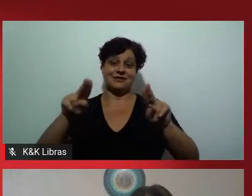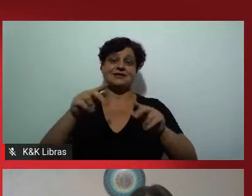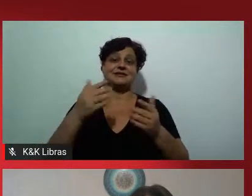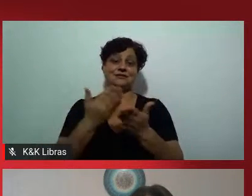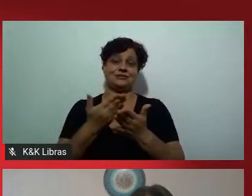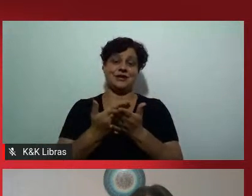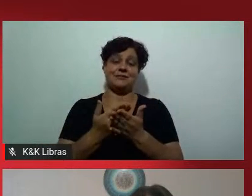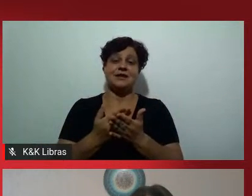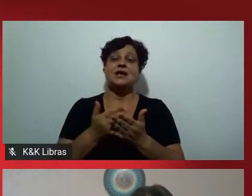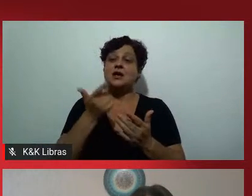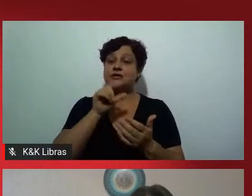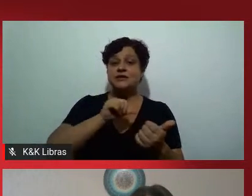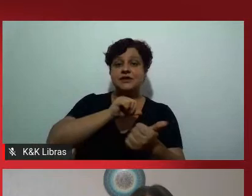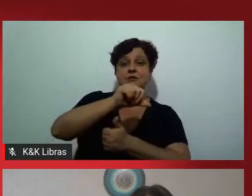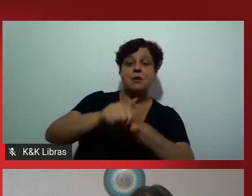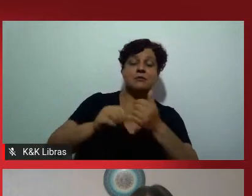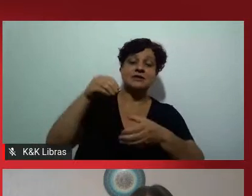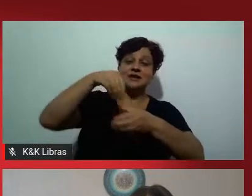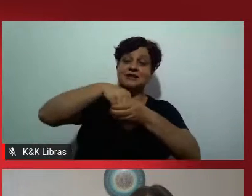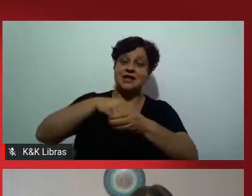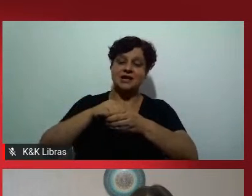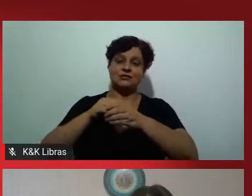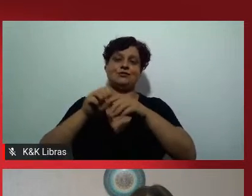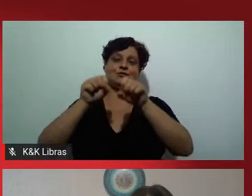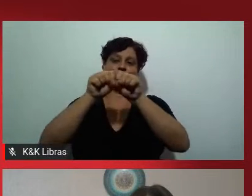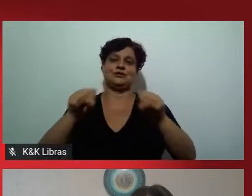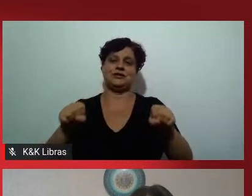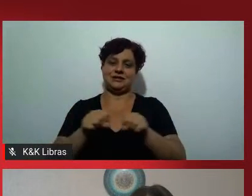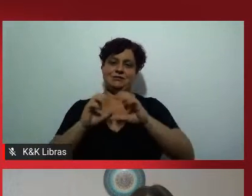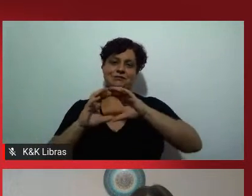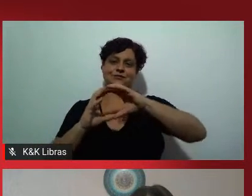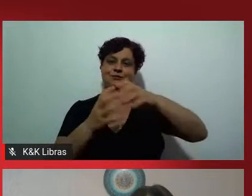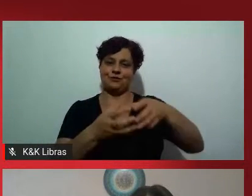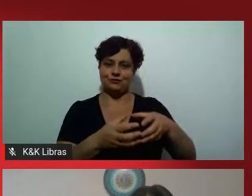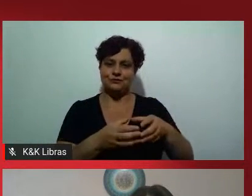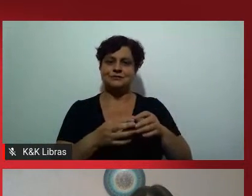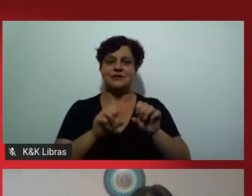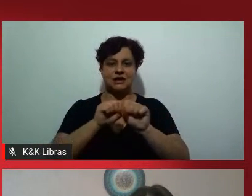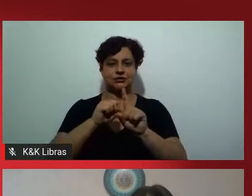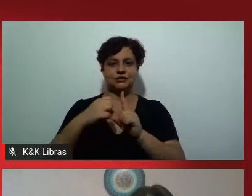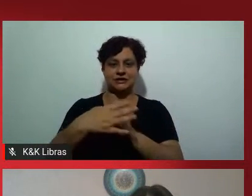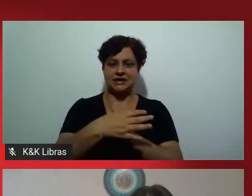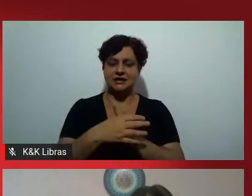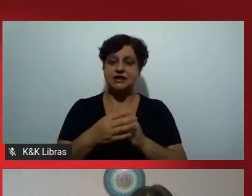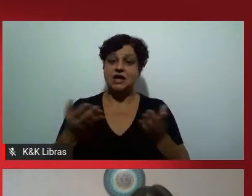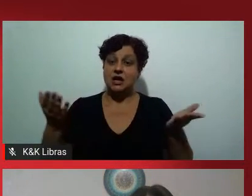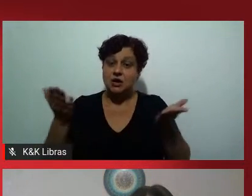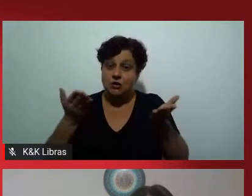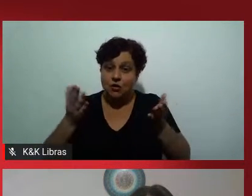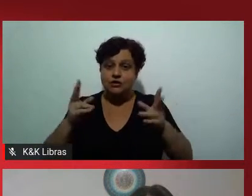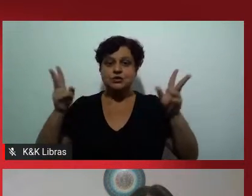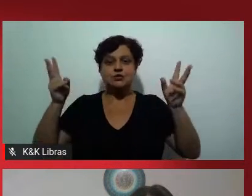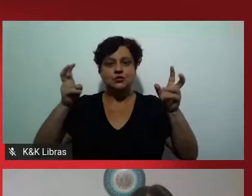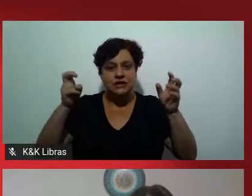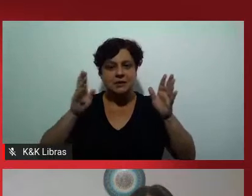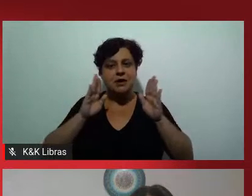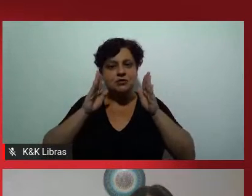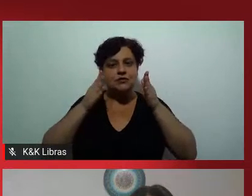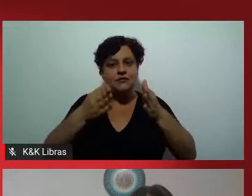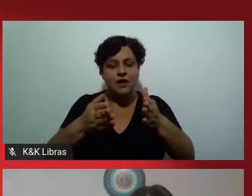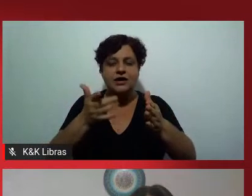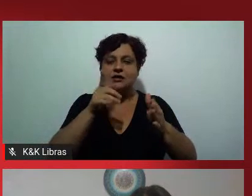estrutural. Então, a questão trazida aqui pelo fórum é de juntar esses dois